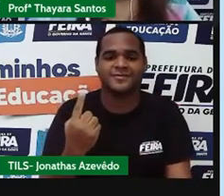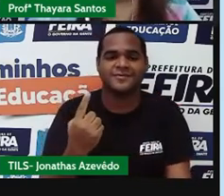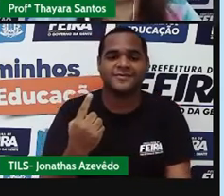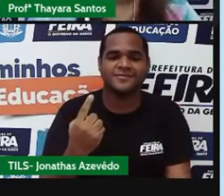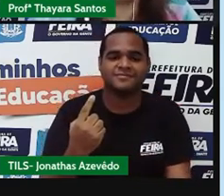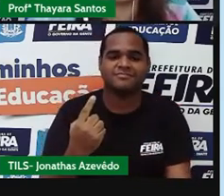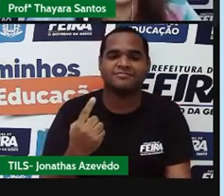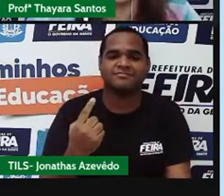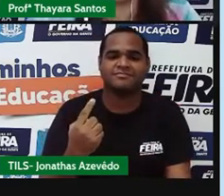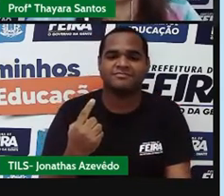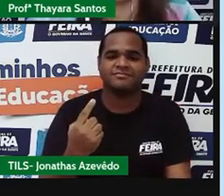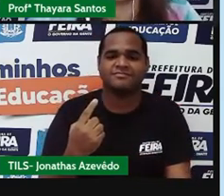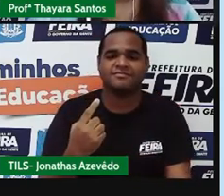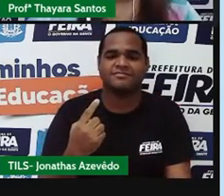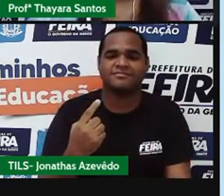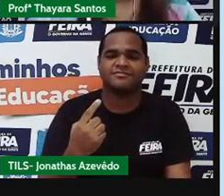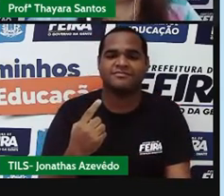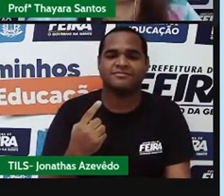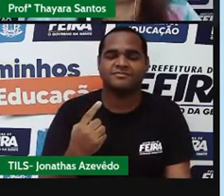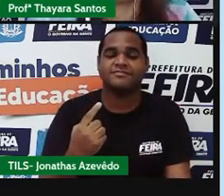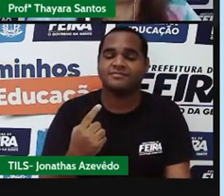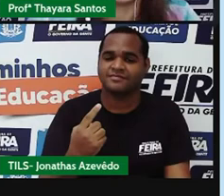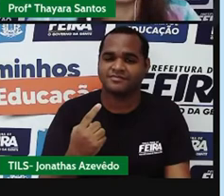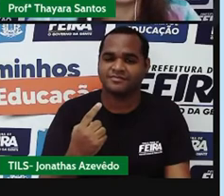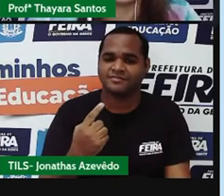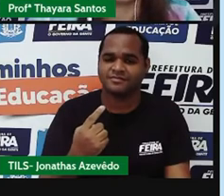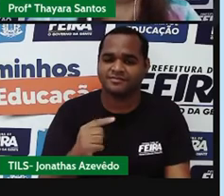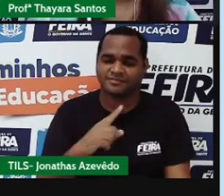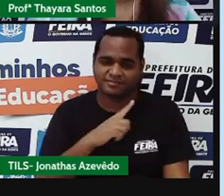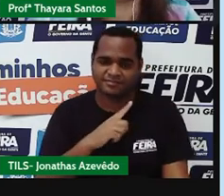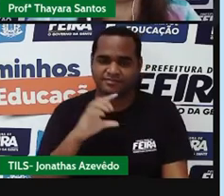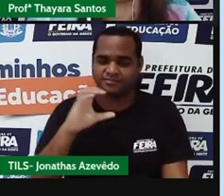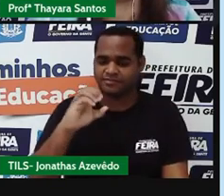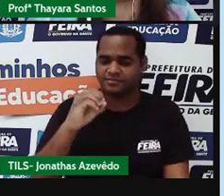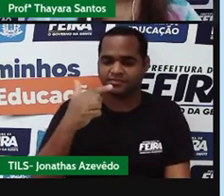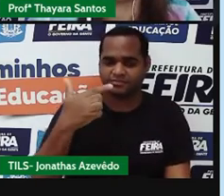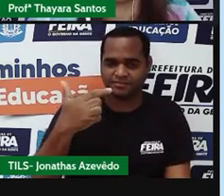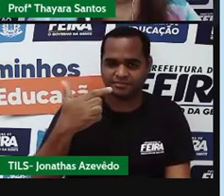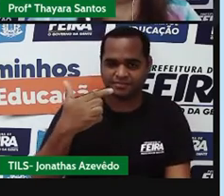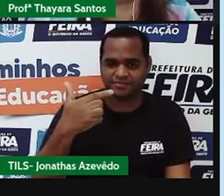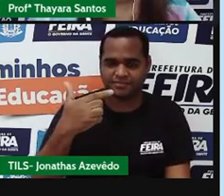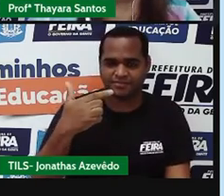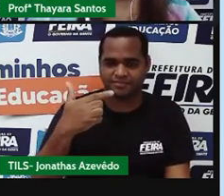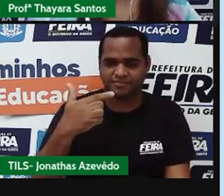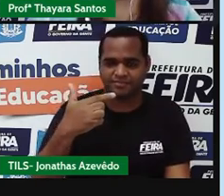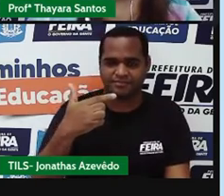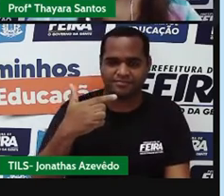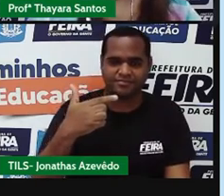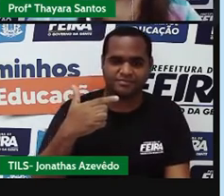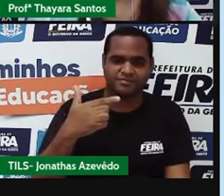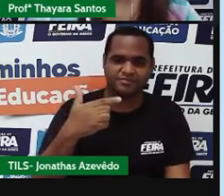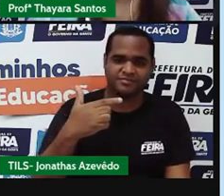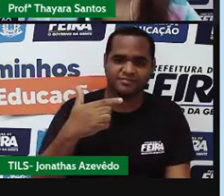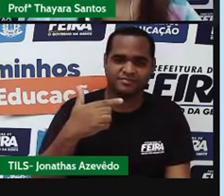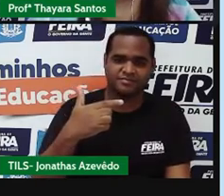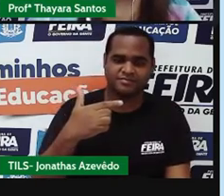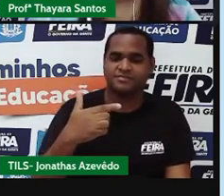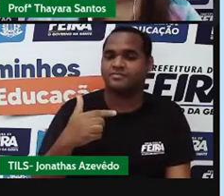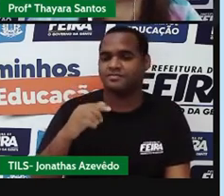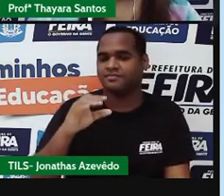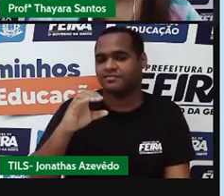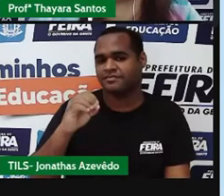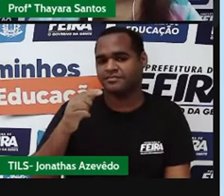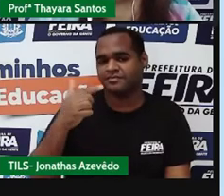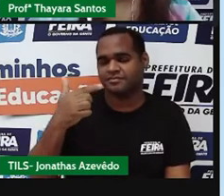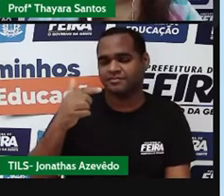para a próxima. Formar esse outro aqui. Peguei o carbono, vou pegar o oxigênio, vou pegar outro oxigênio. Ele já